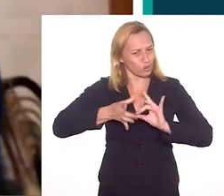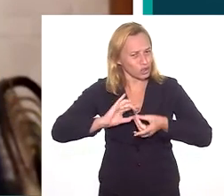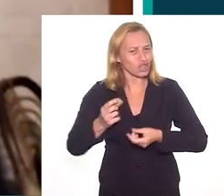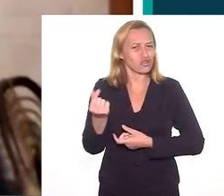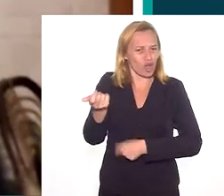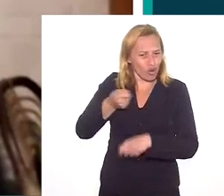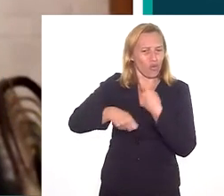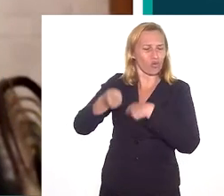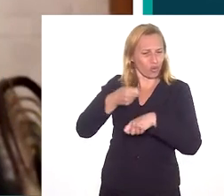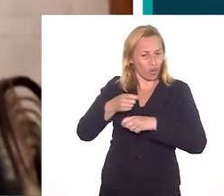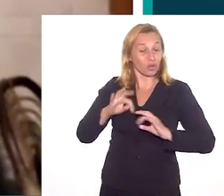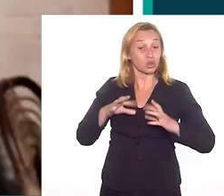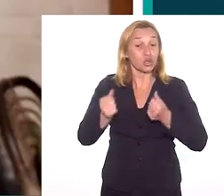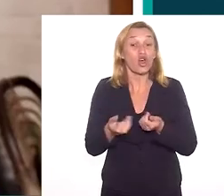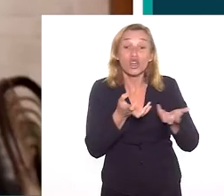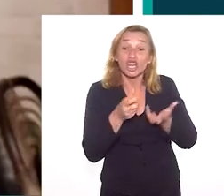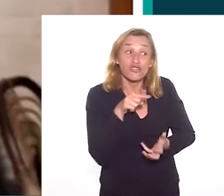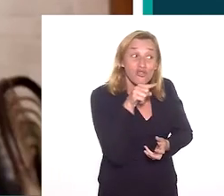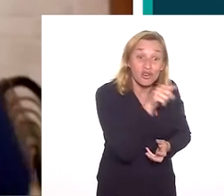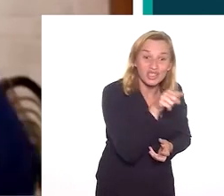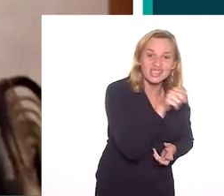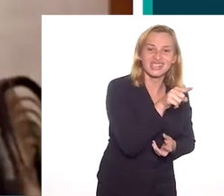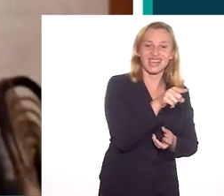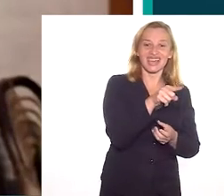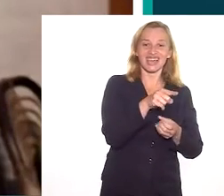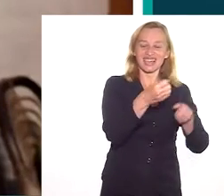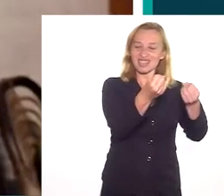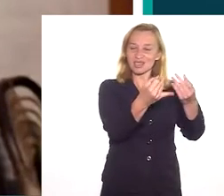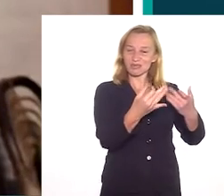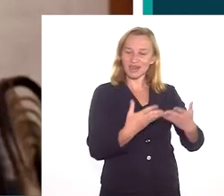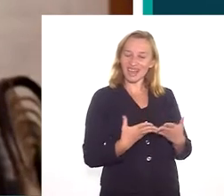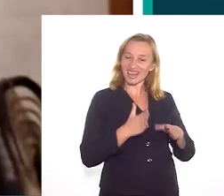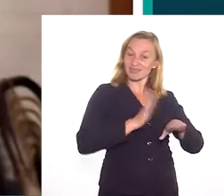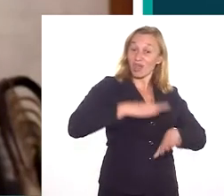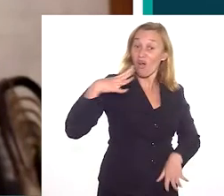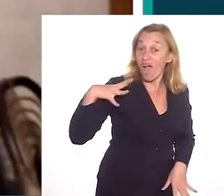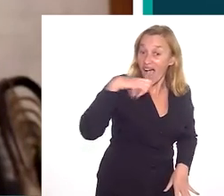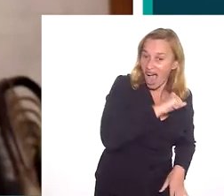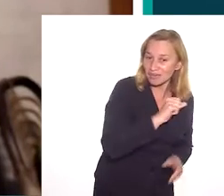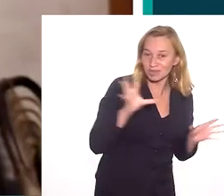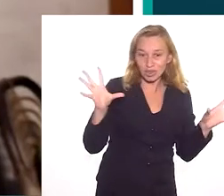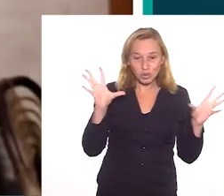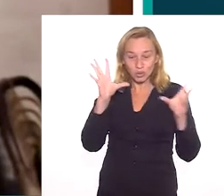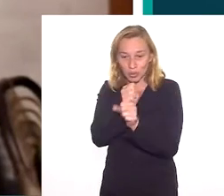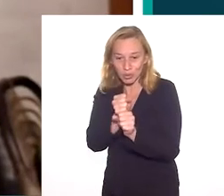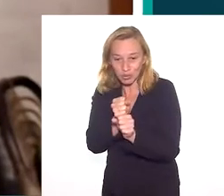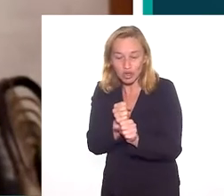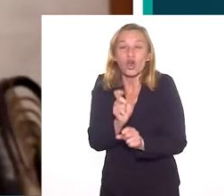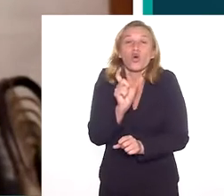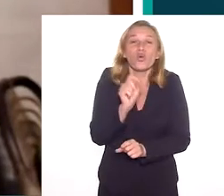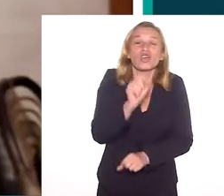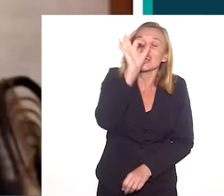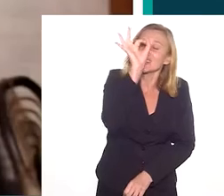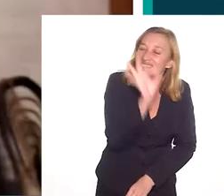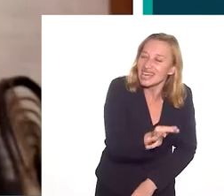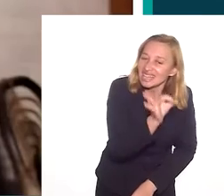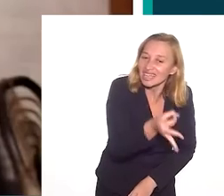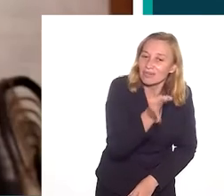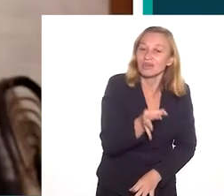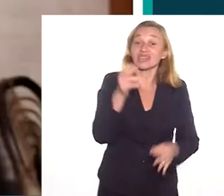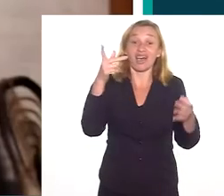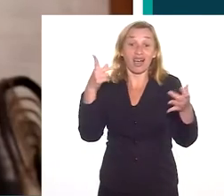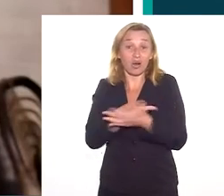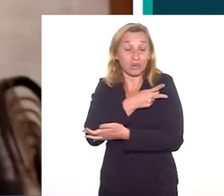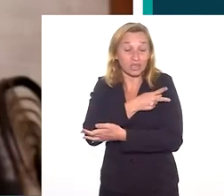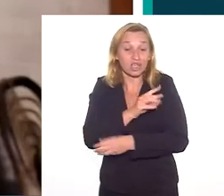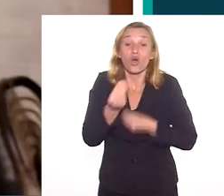contexto econômico por trás disso. Eu queria que você desse para a gente esse panorama rapidamente, bem resumidamente, o